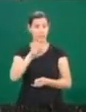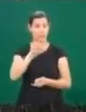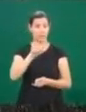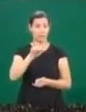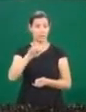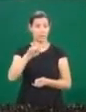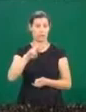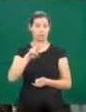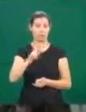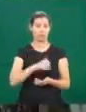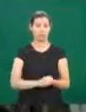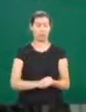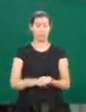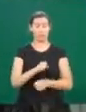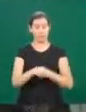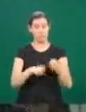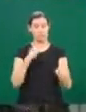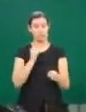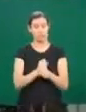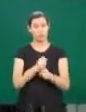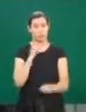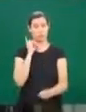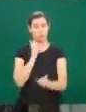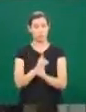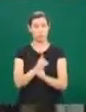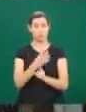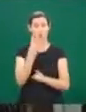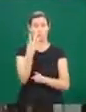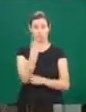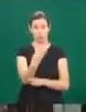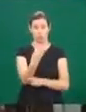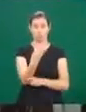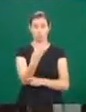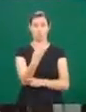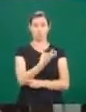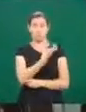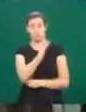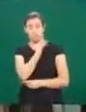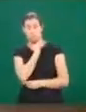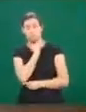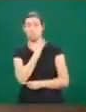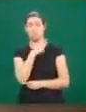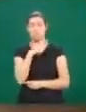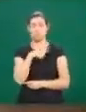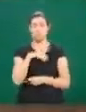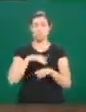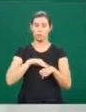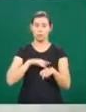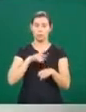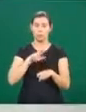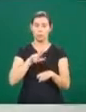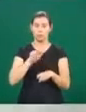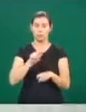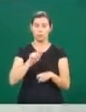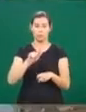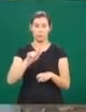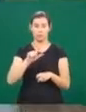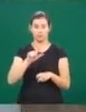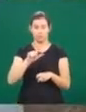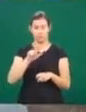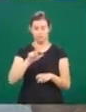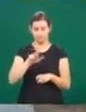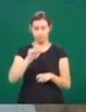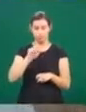controle da doença. Segundo Lilian, só este ano em Uberlândia foram encontrados quatro morcegos positivos para